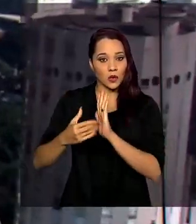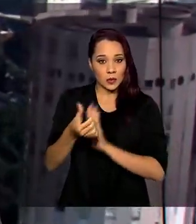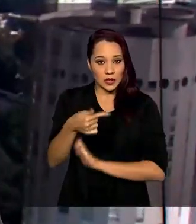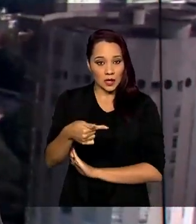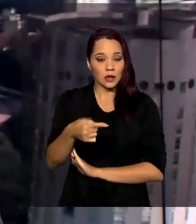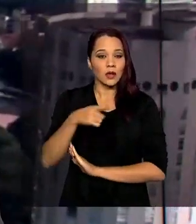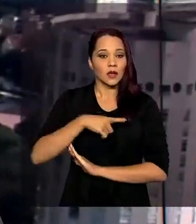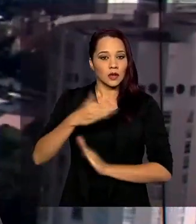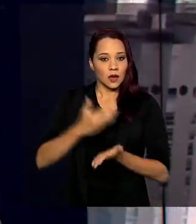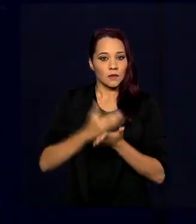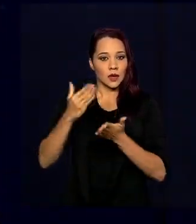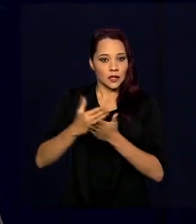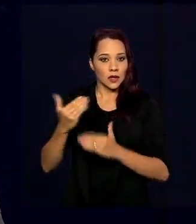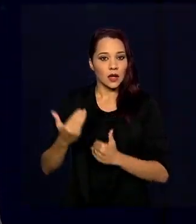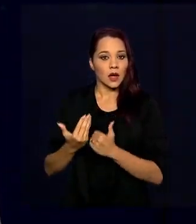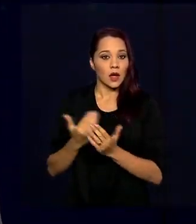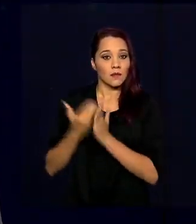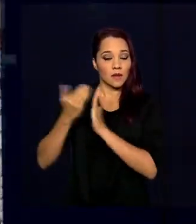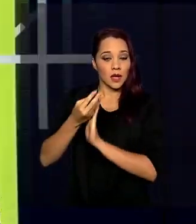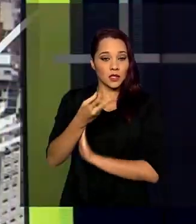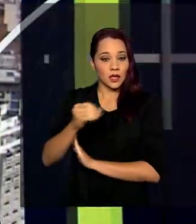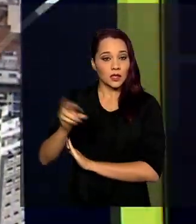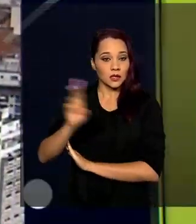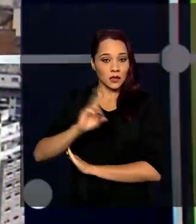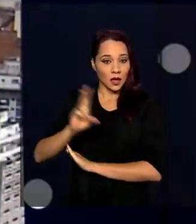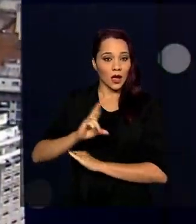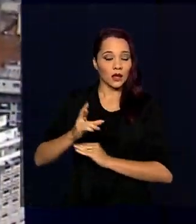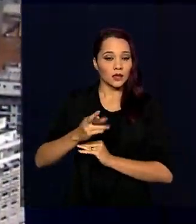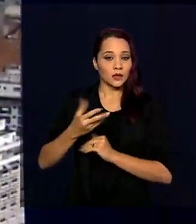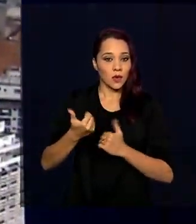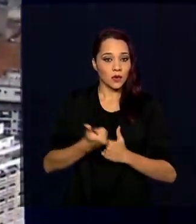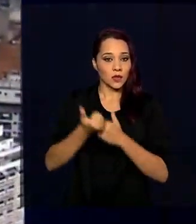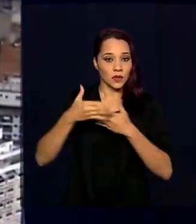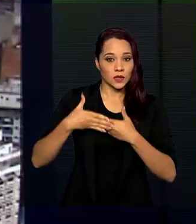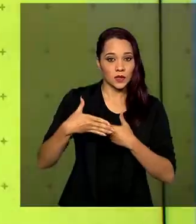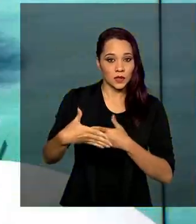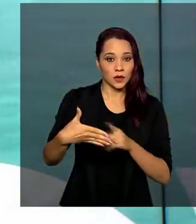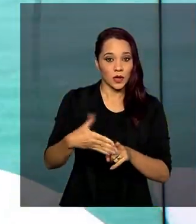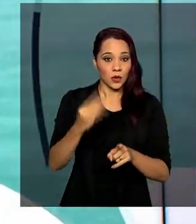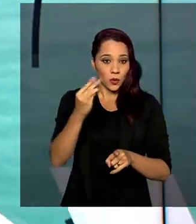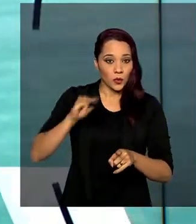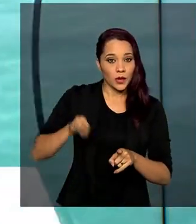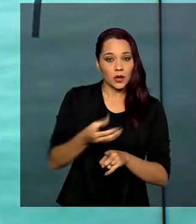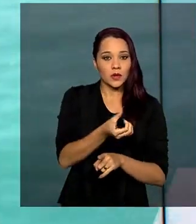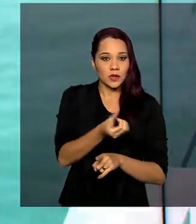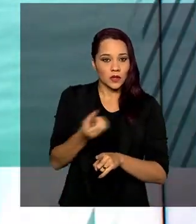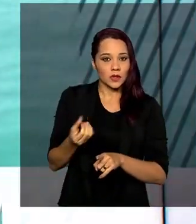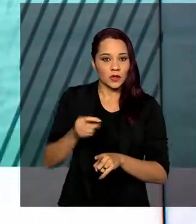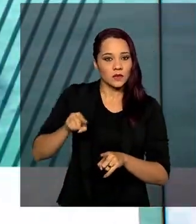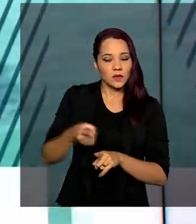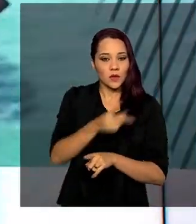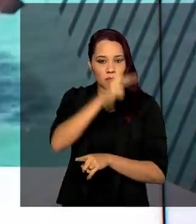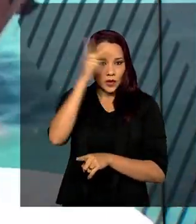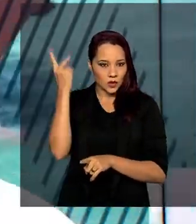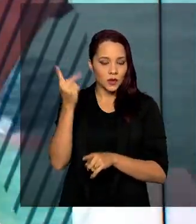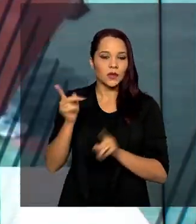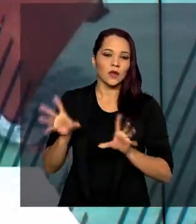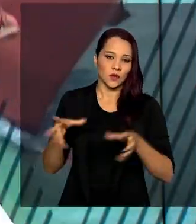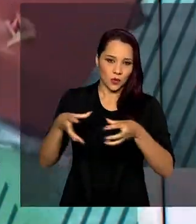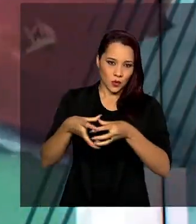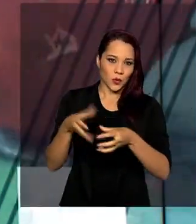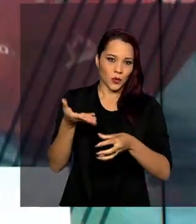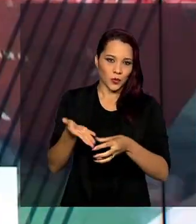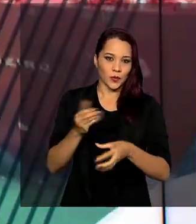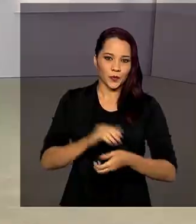parcela extra de 300 reais do auxílio extensão. 1 milhão e 600 mil pessoas fazem parte